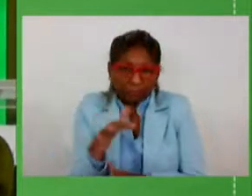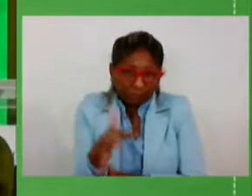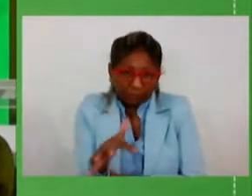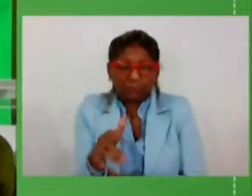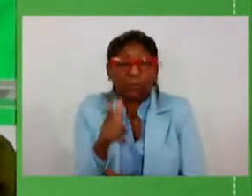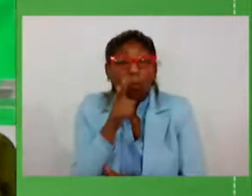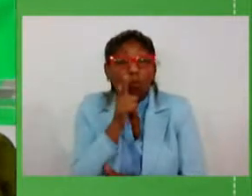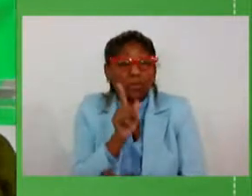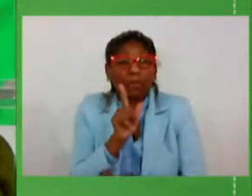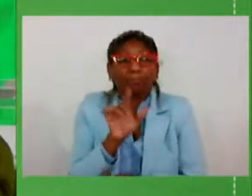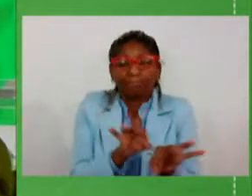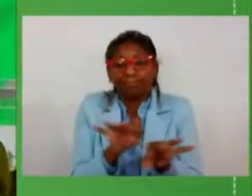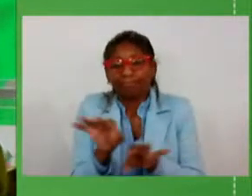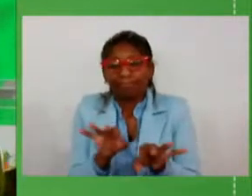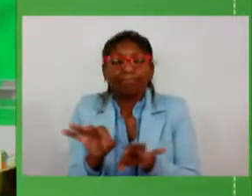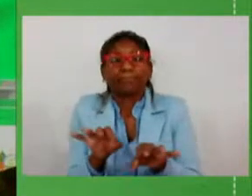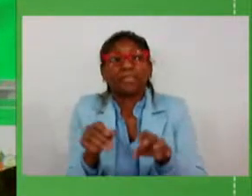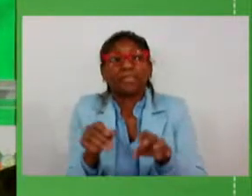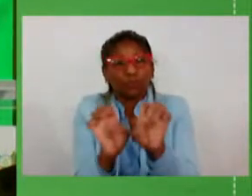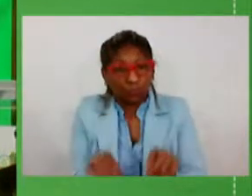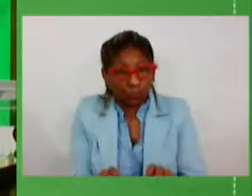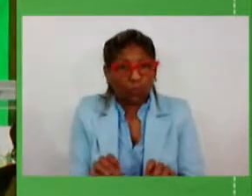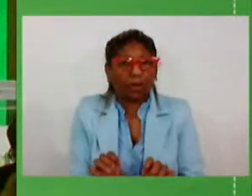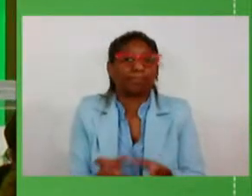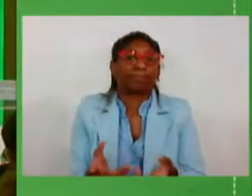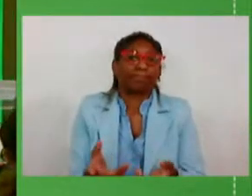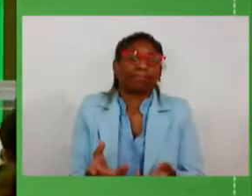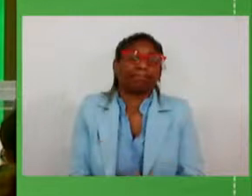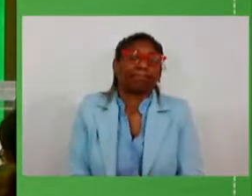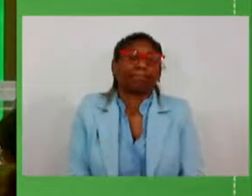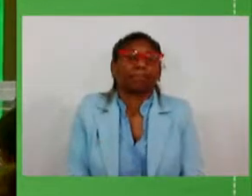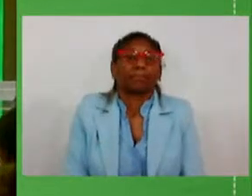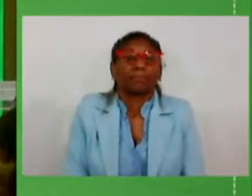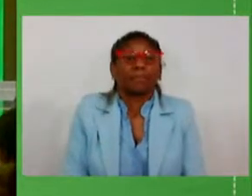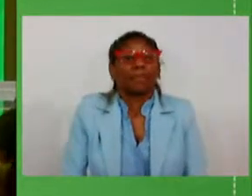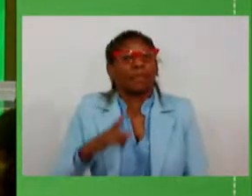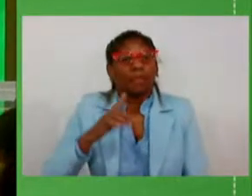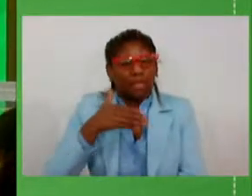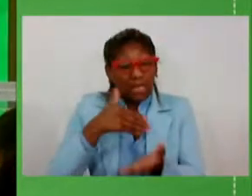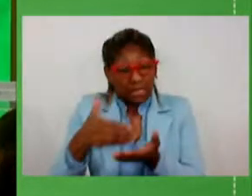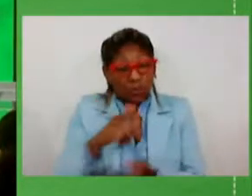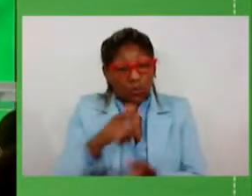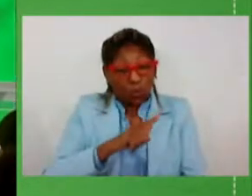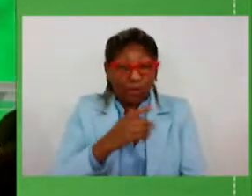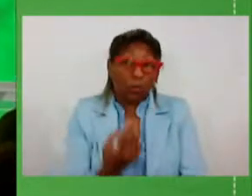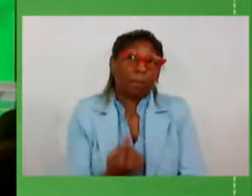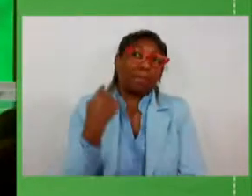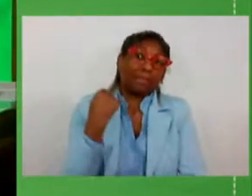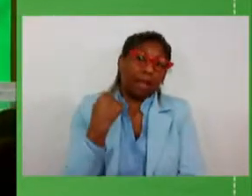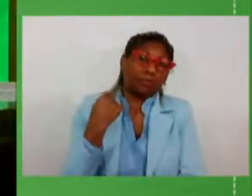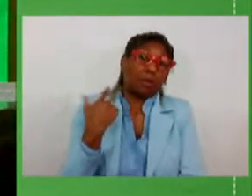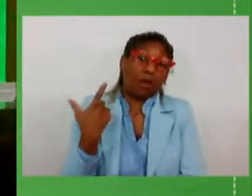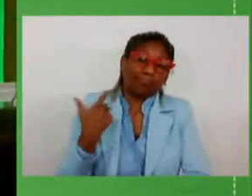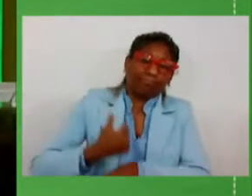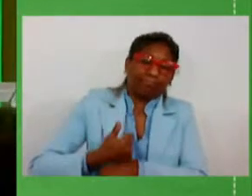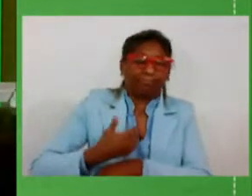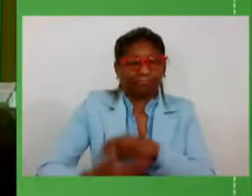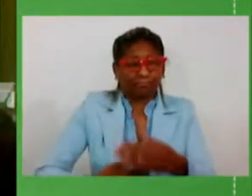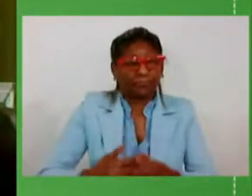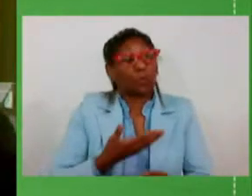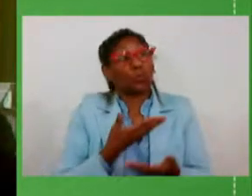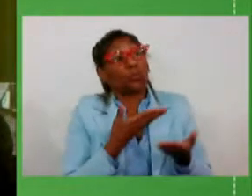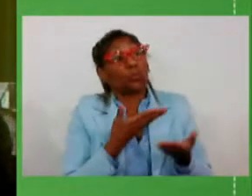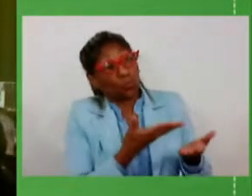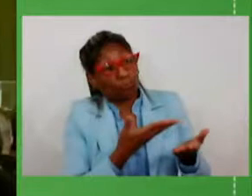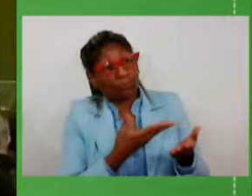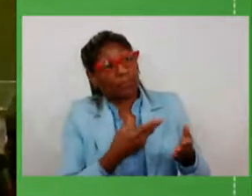a rever a estrutura da máquina pública tiveram início no governo anterior então eu lhe peço presidente que possa falar na dupla condição aqui